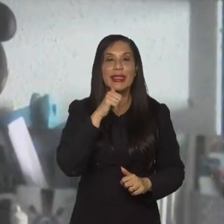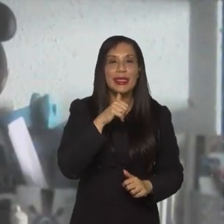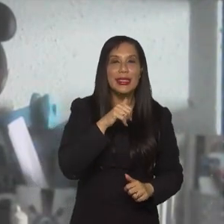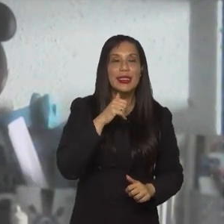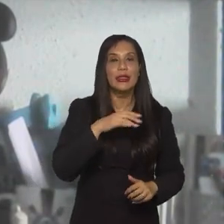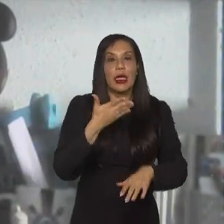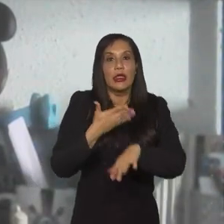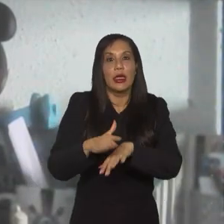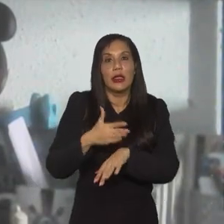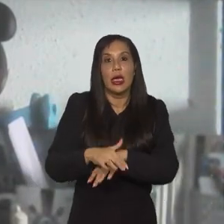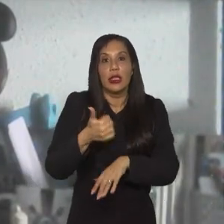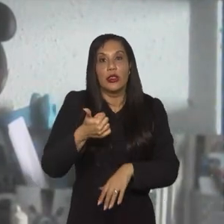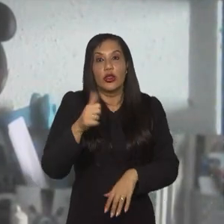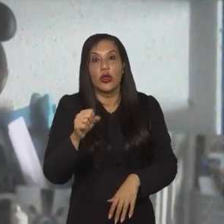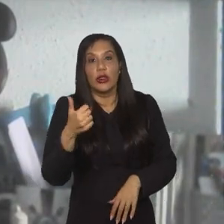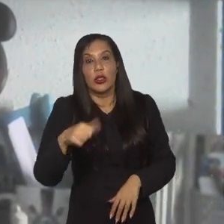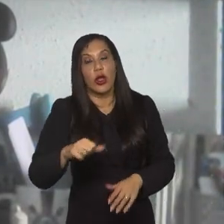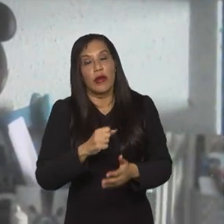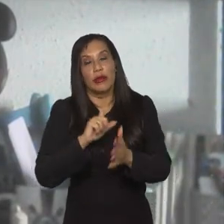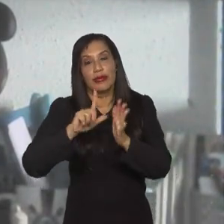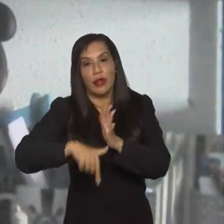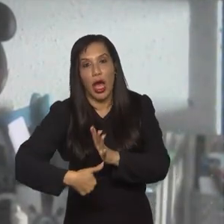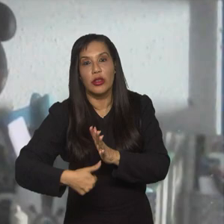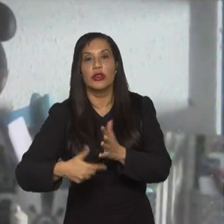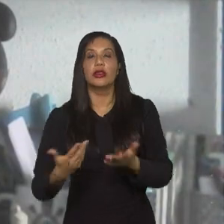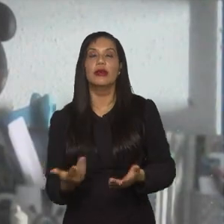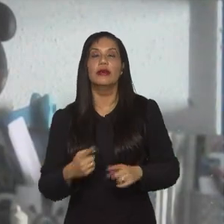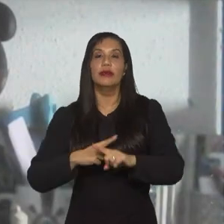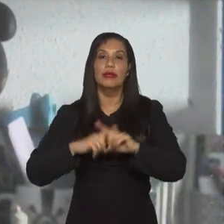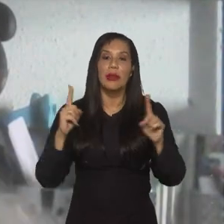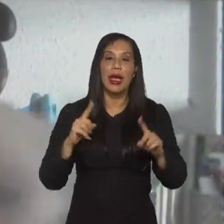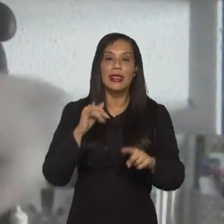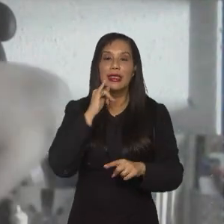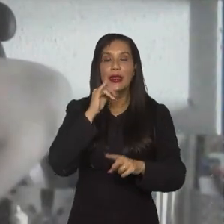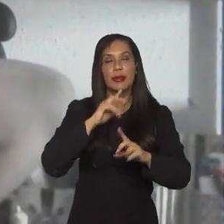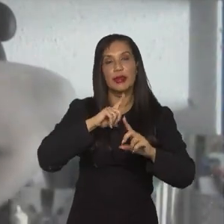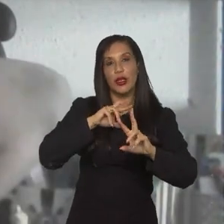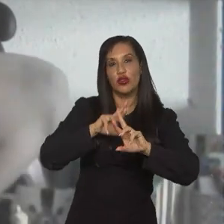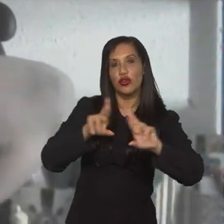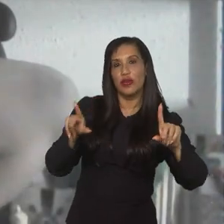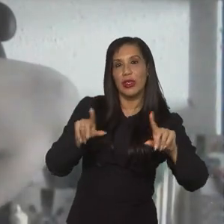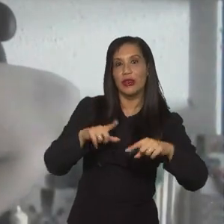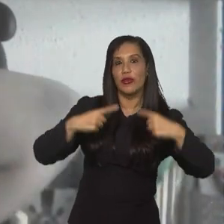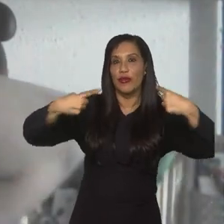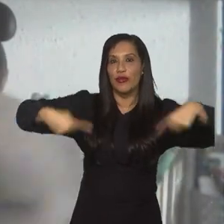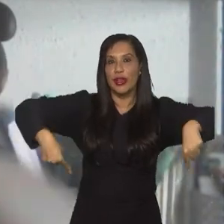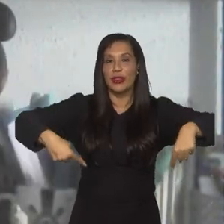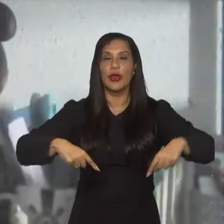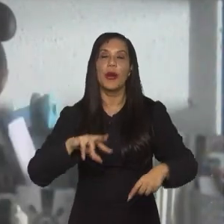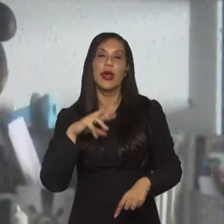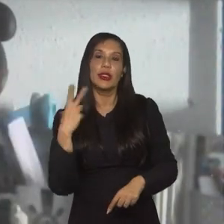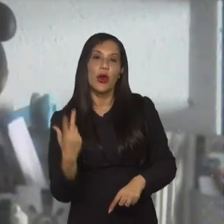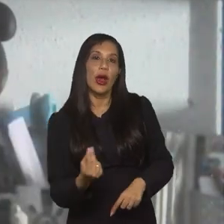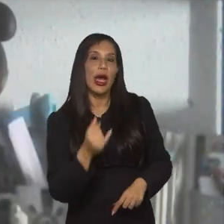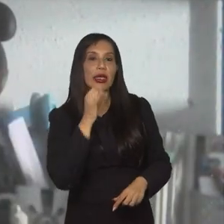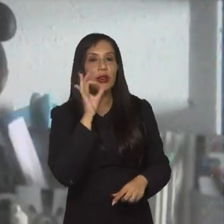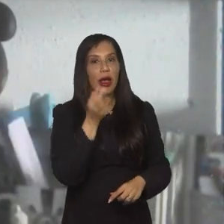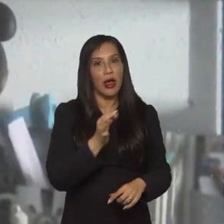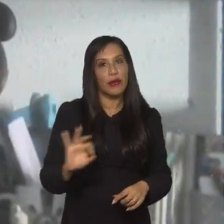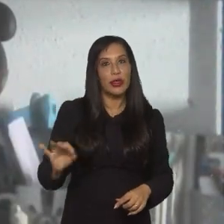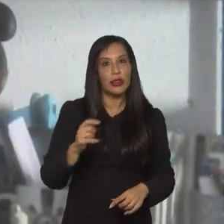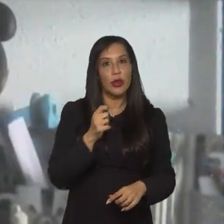treinar com 18, 19 anos, você tá muito tarde. Então, a gente vê esse diferencial quando elas se enfrentam, mas eu achei que a França